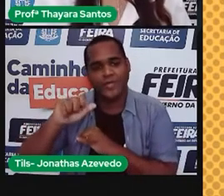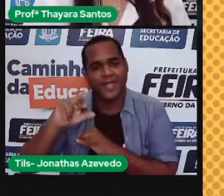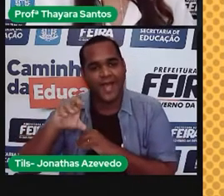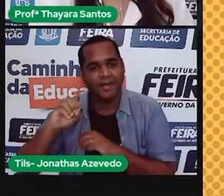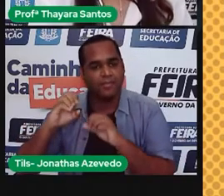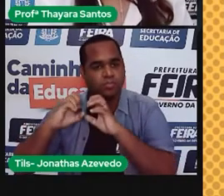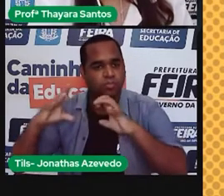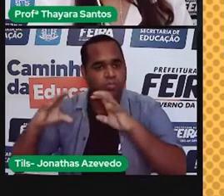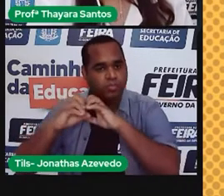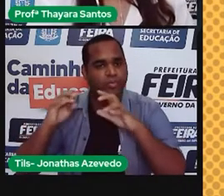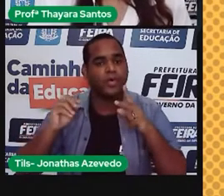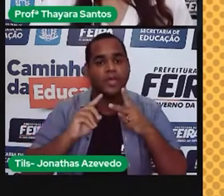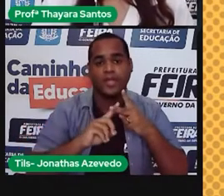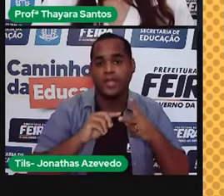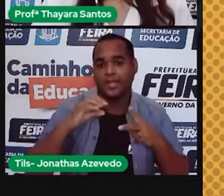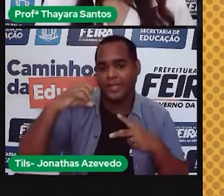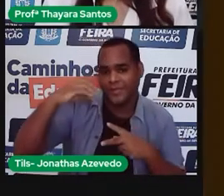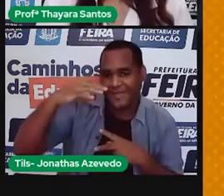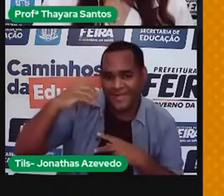luminosa e a sonora.